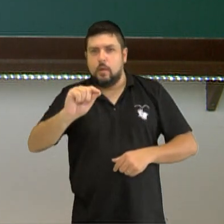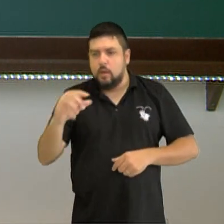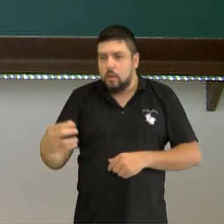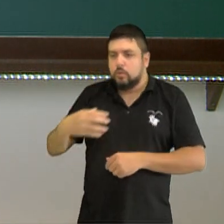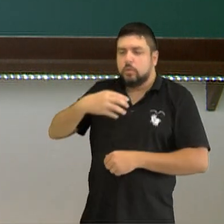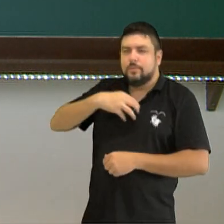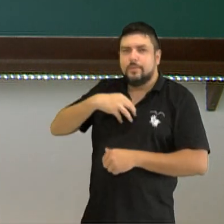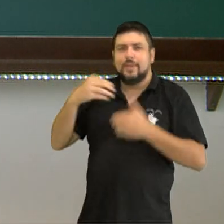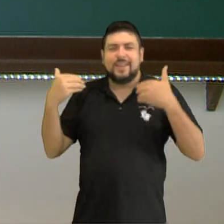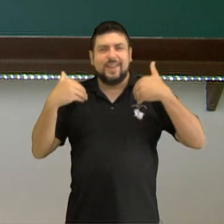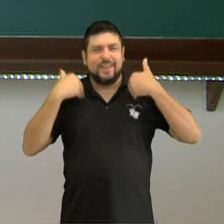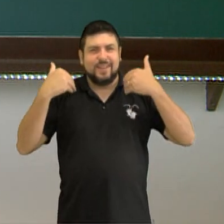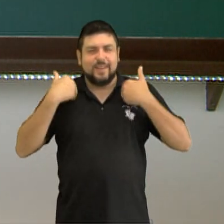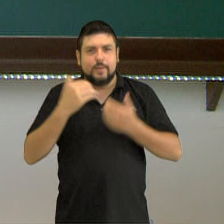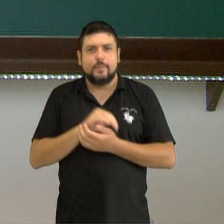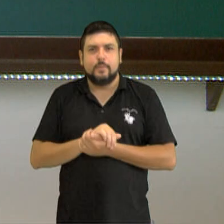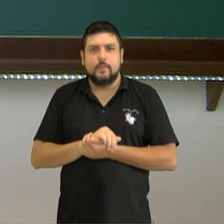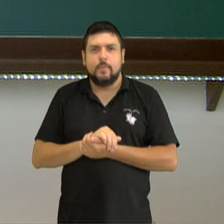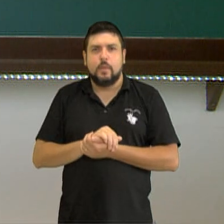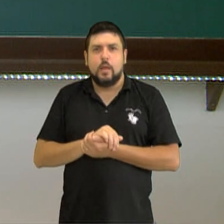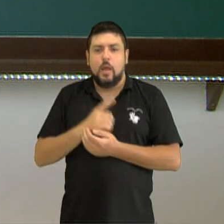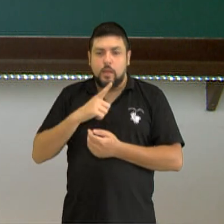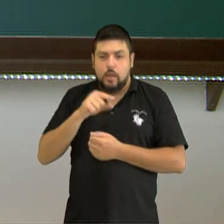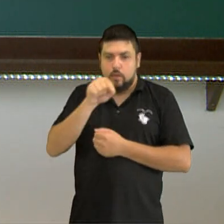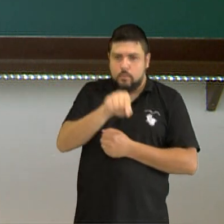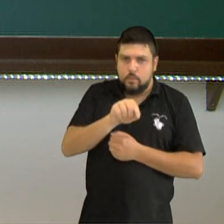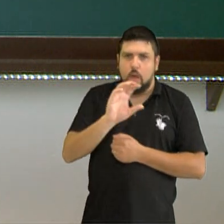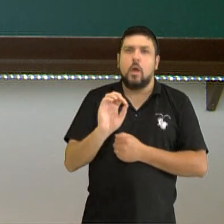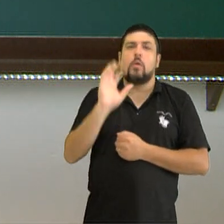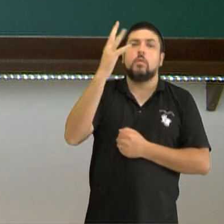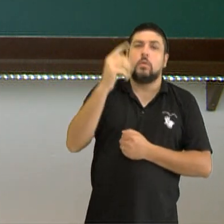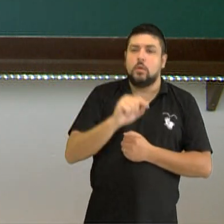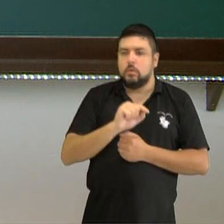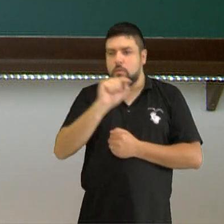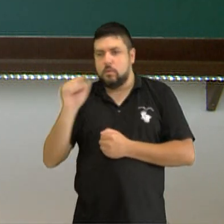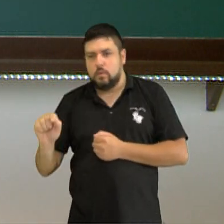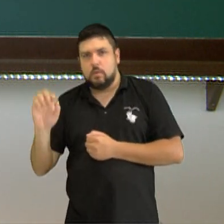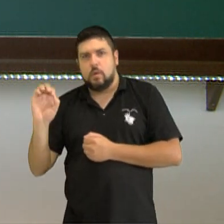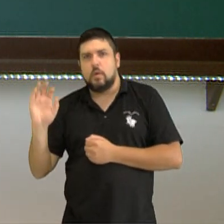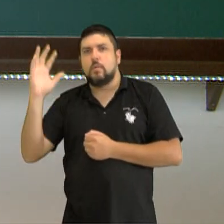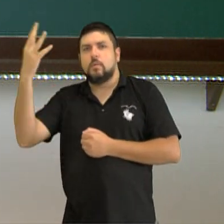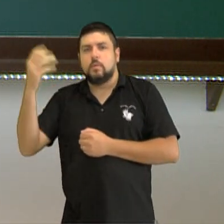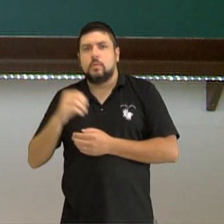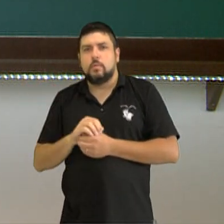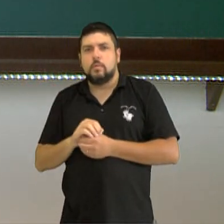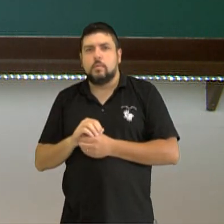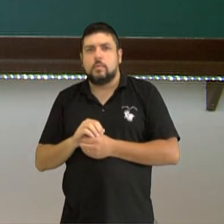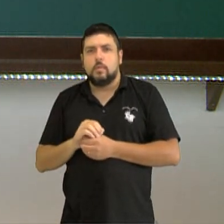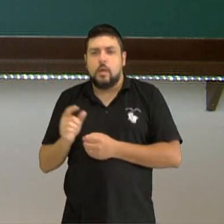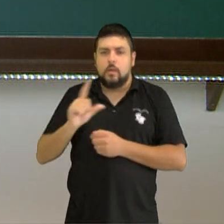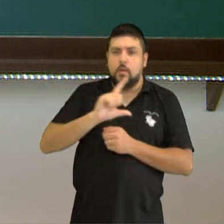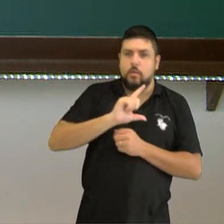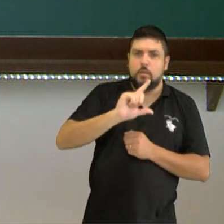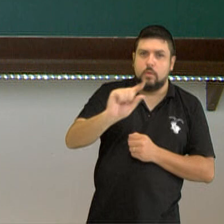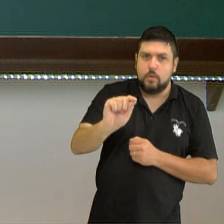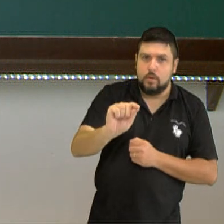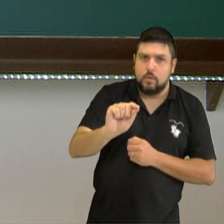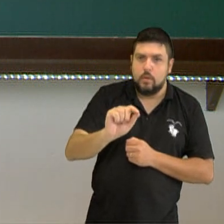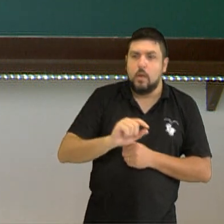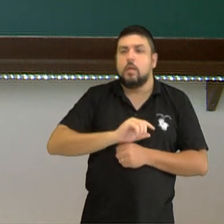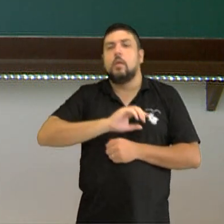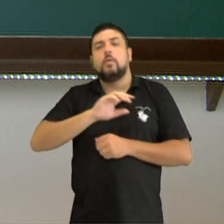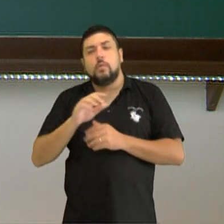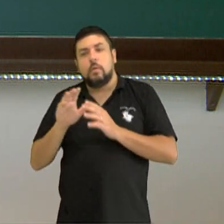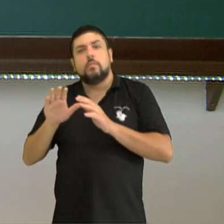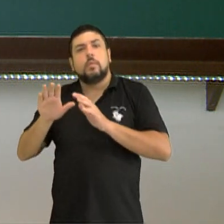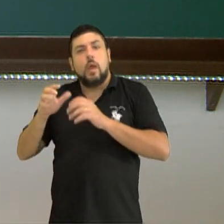alegres. Aqui eu tenho duas ocorrências. Eles primeiro saíram e eles estavam alegres. Então, nesse